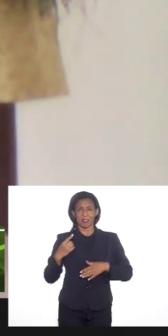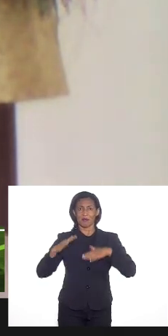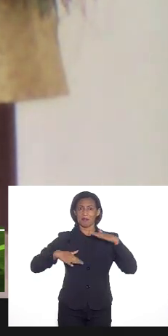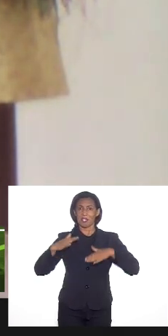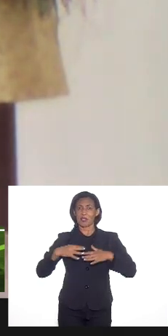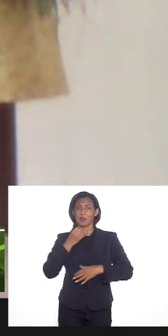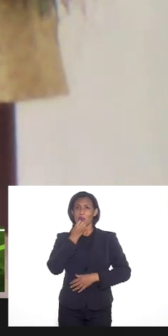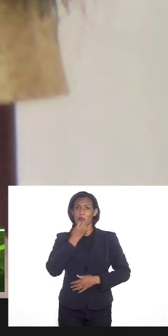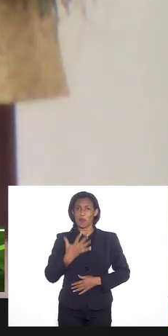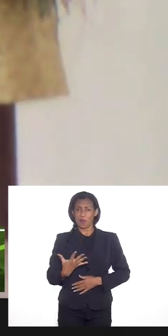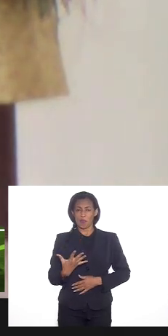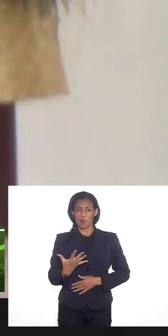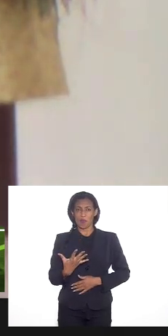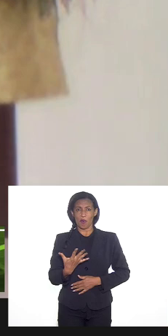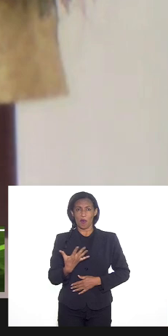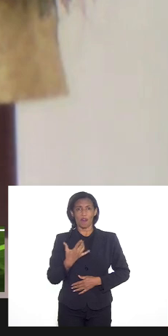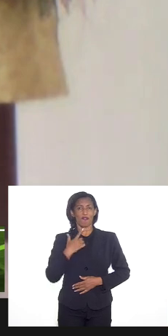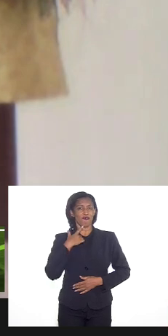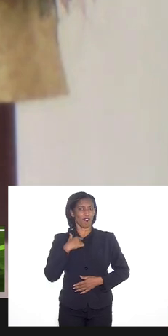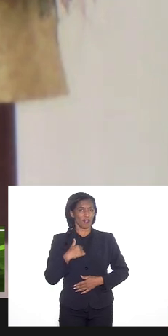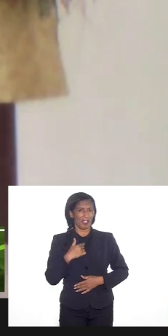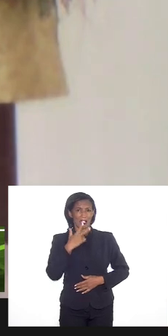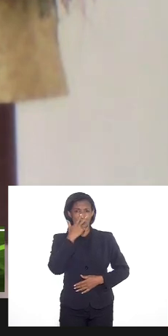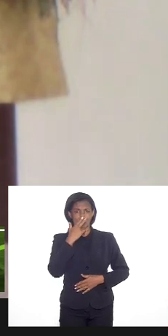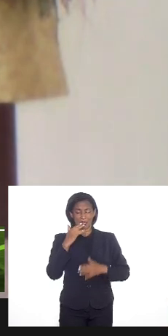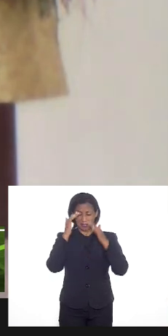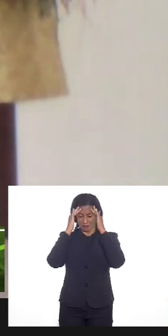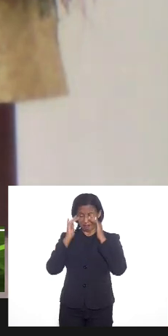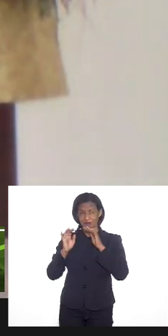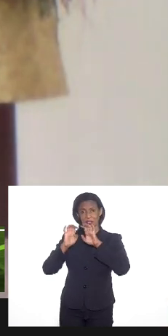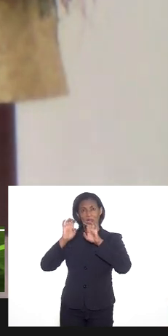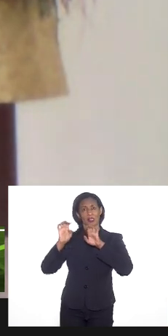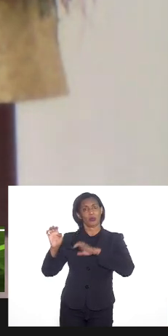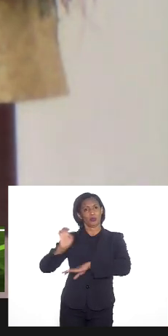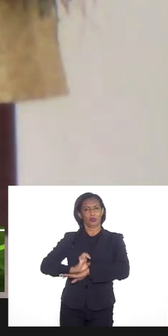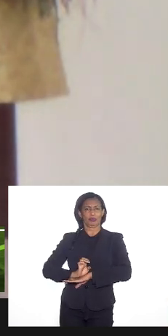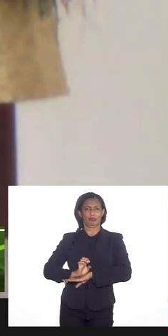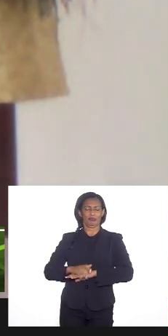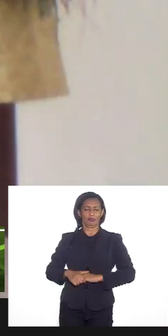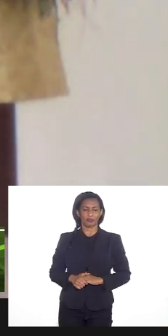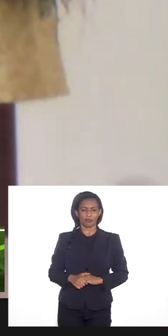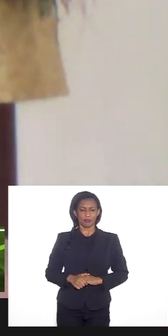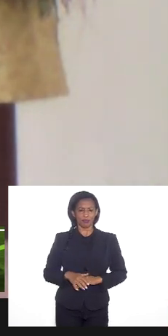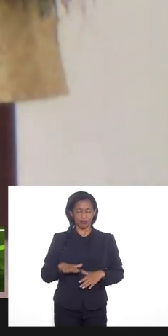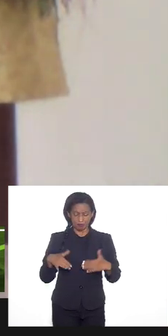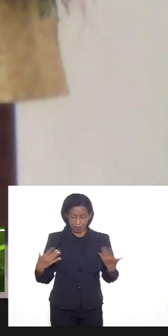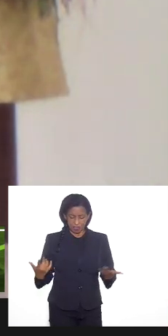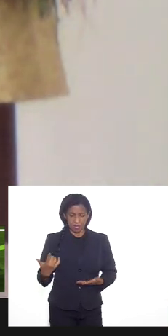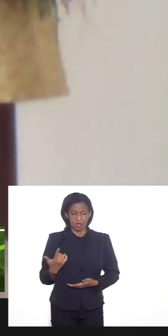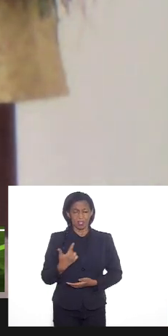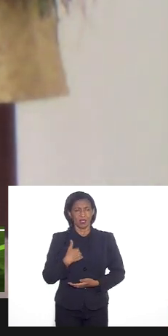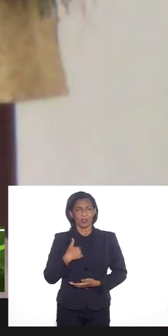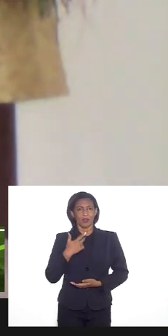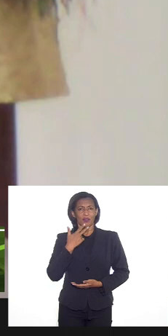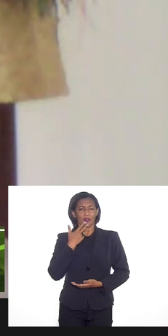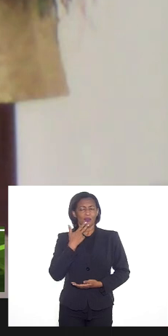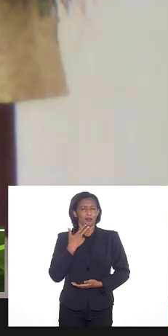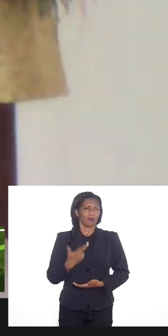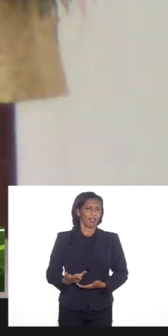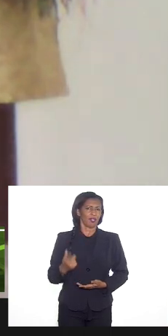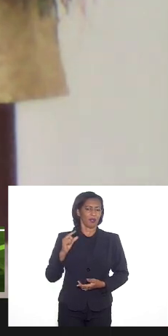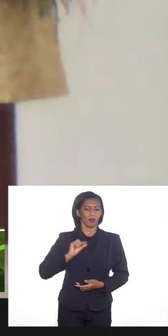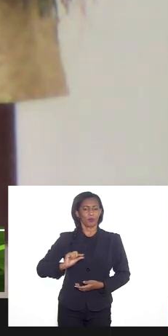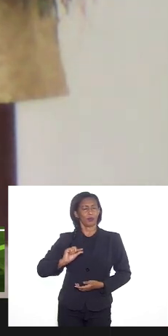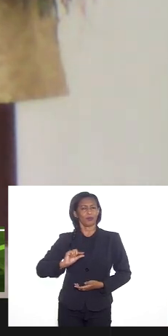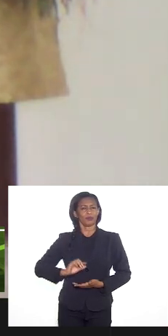-vontades, conivente com essa estrutura do Estado-nação. Então, eu queria dizer um pouco isso, muito ampaçante, para que